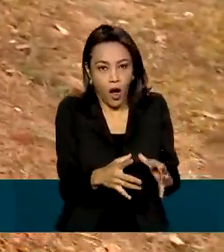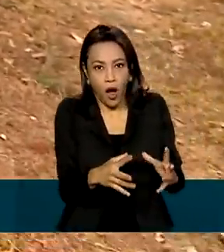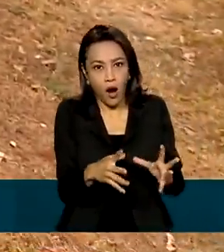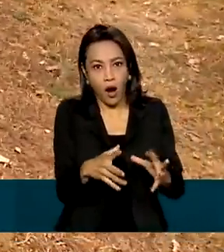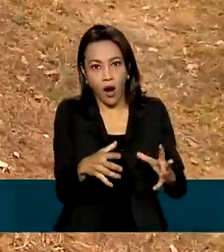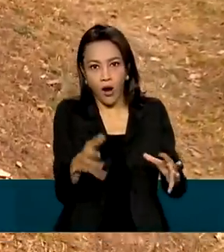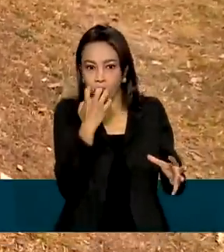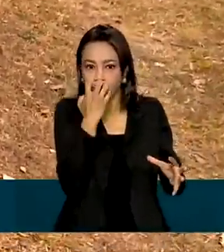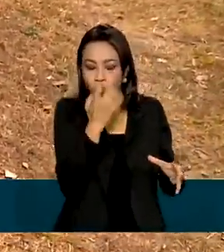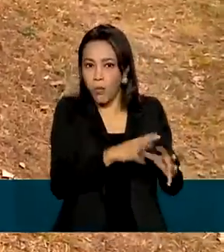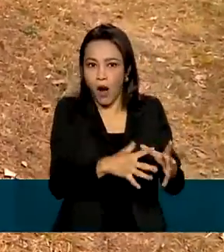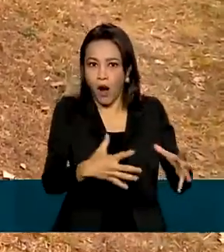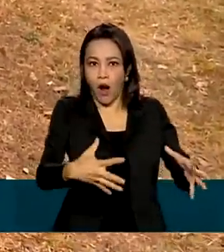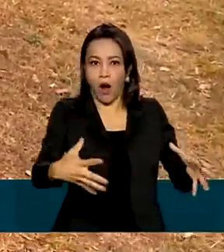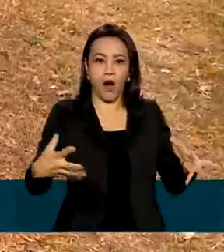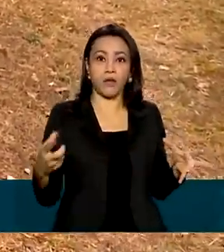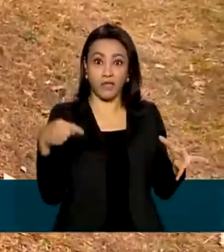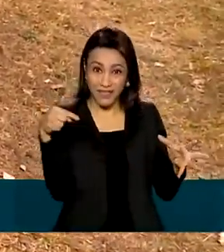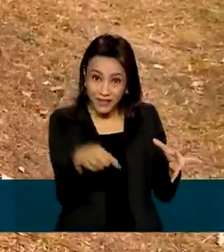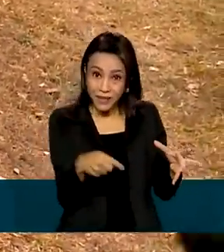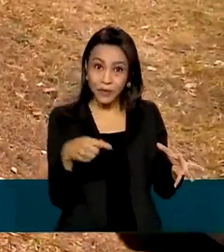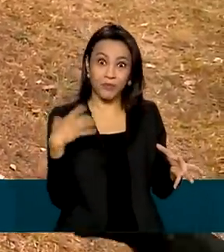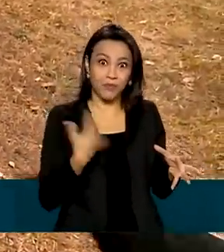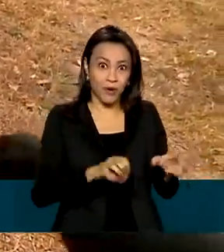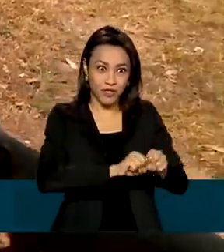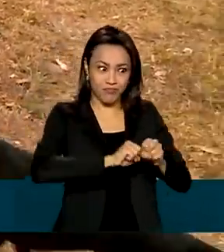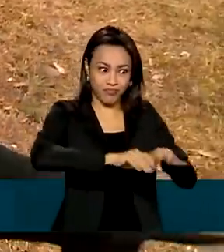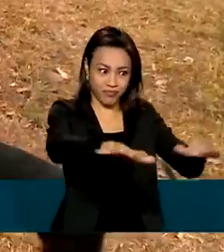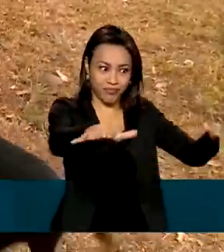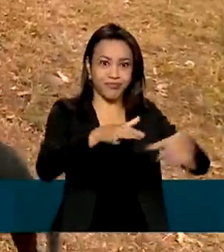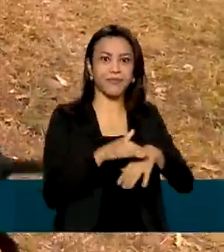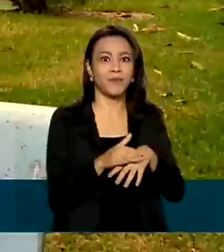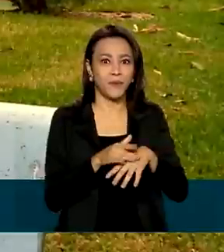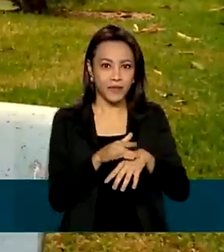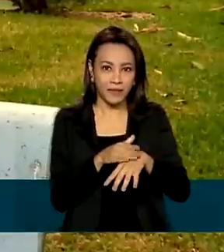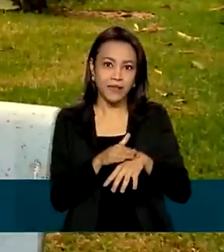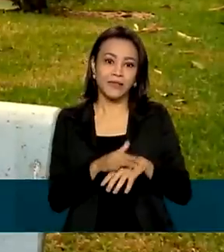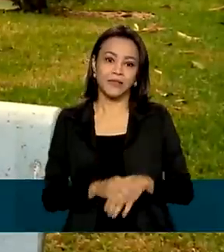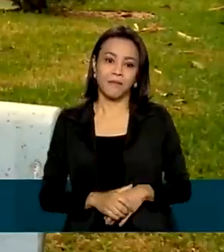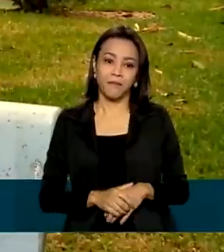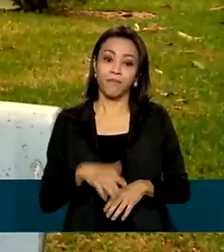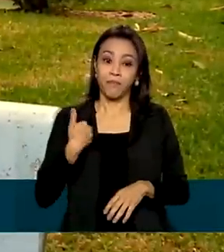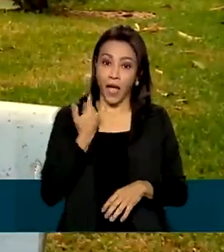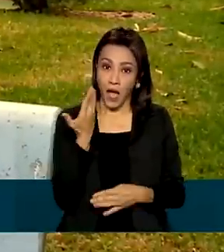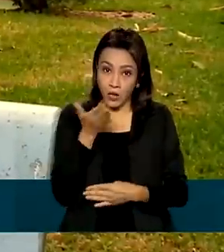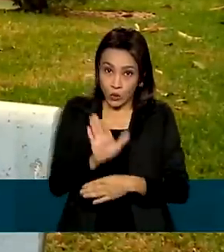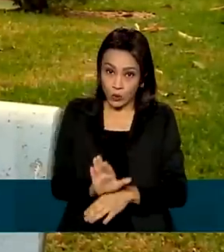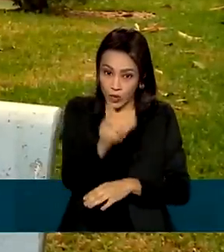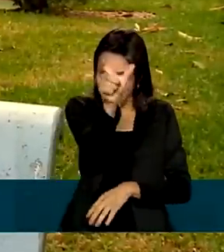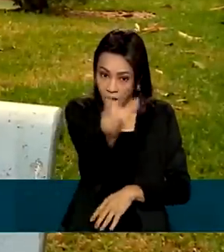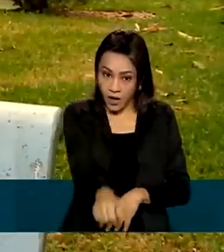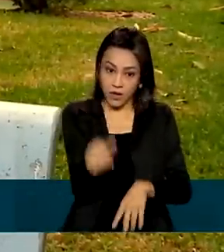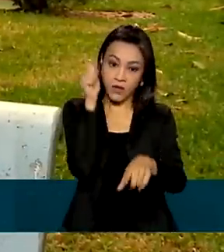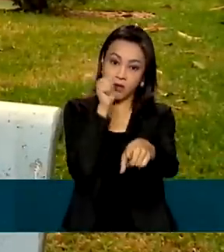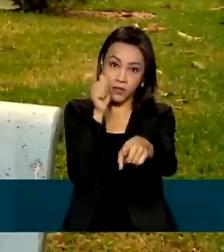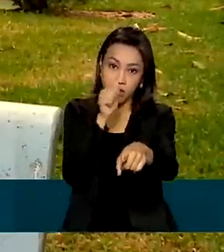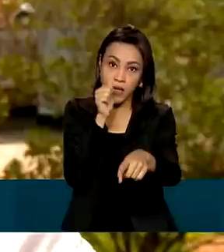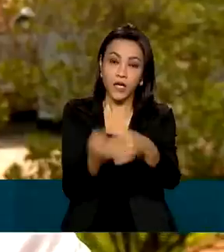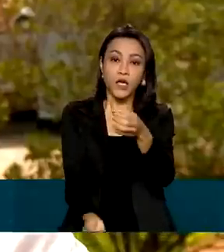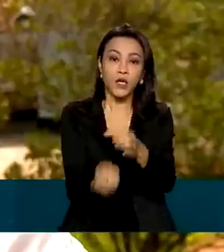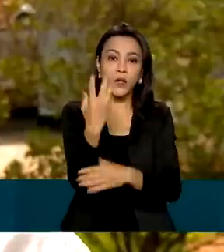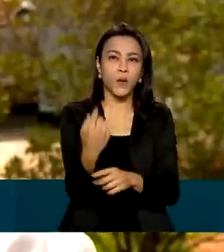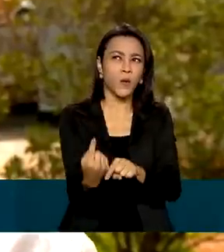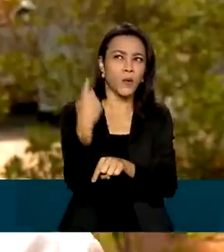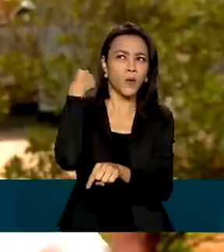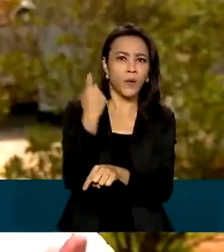desordenada e podem contrair e disseminar doenças. Para ajudá-los, a Mara criou há 19 anos